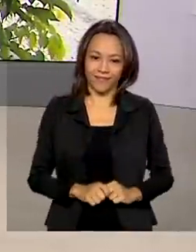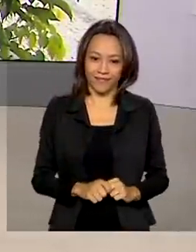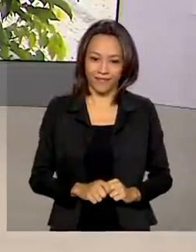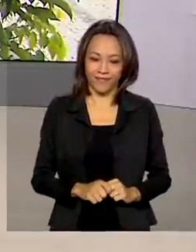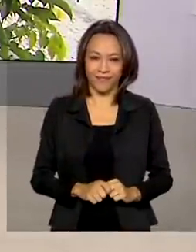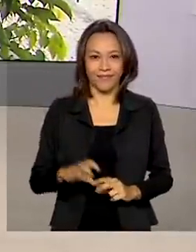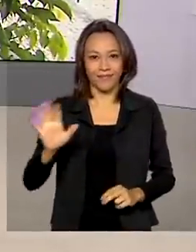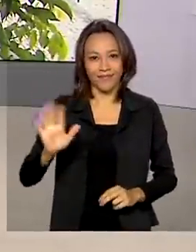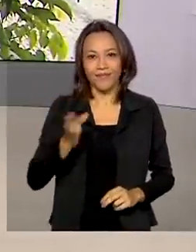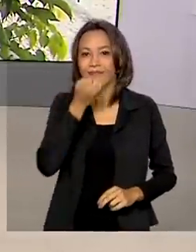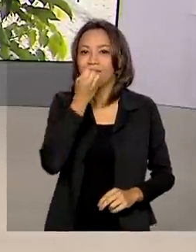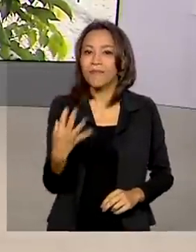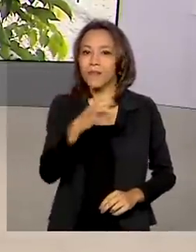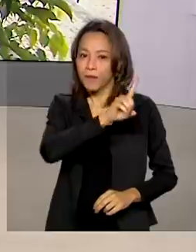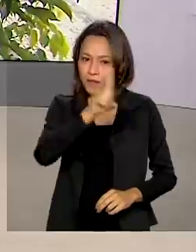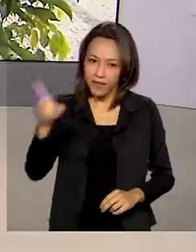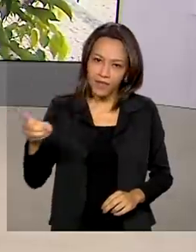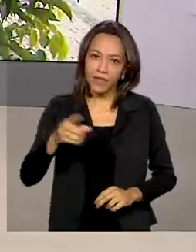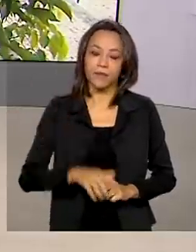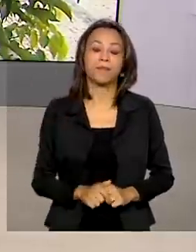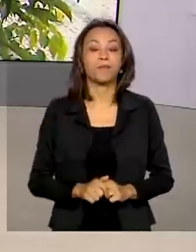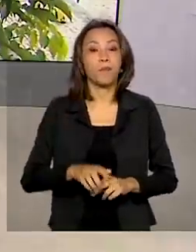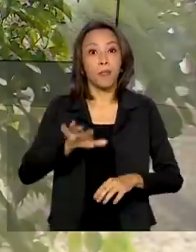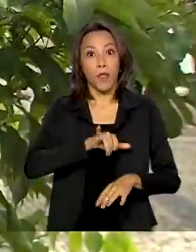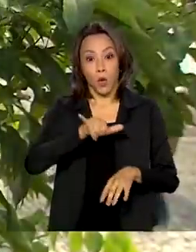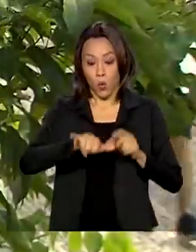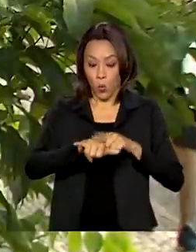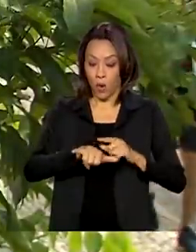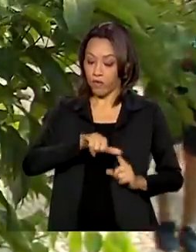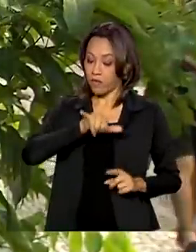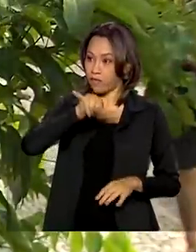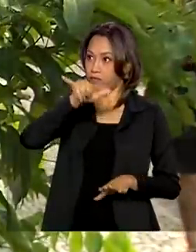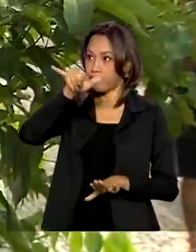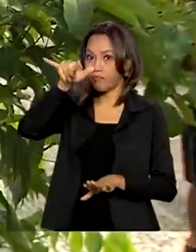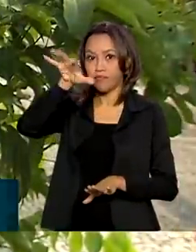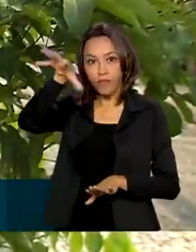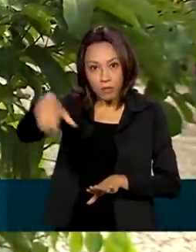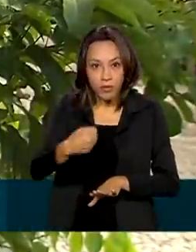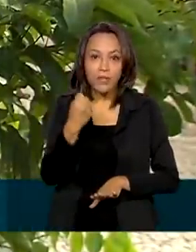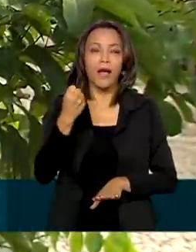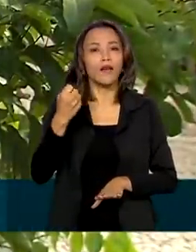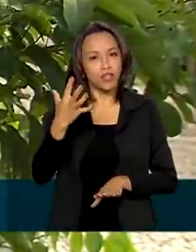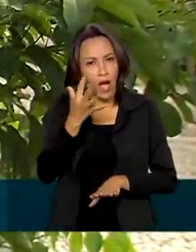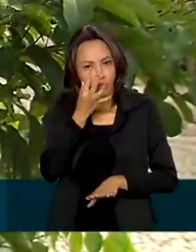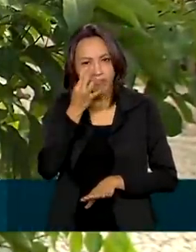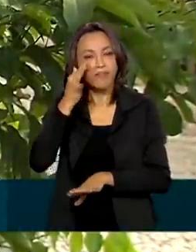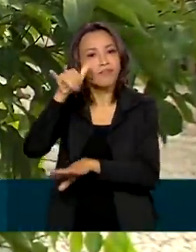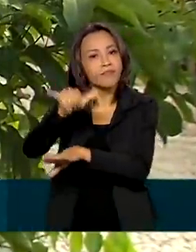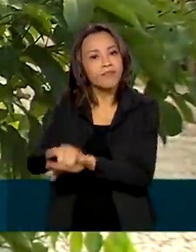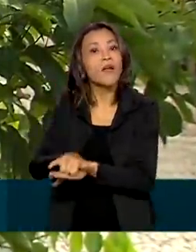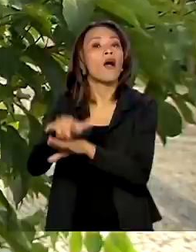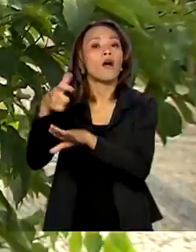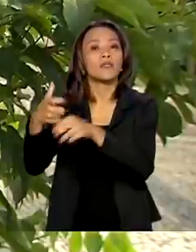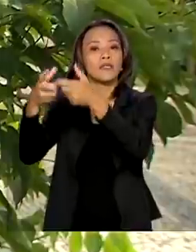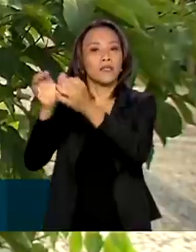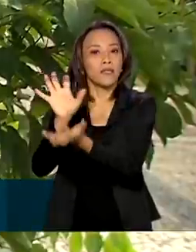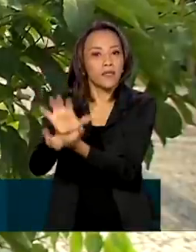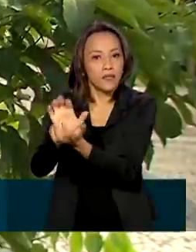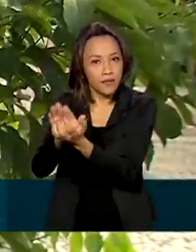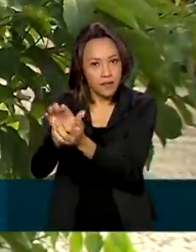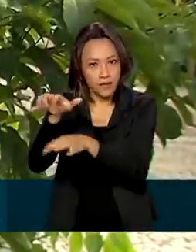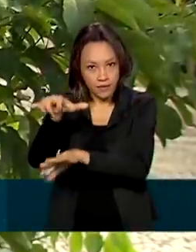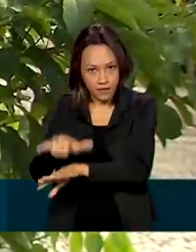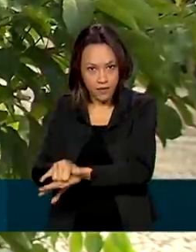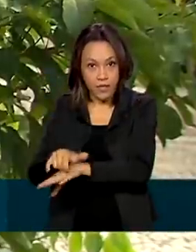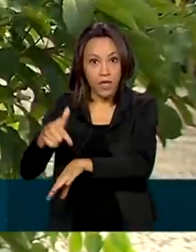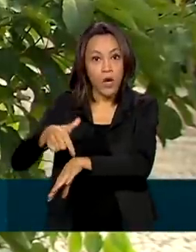Olá, Renata, bom dia! O avião que vai buscar as vacinas está neste momento no Recife, em Pernambuco, e vai decolar hoje às